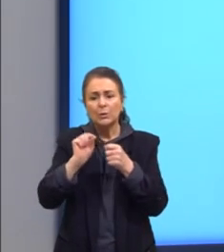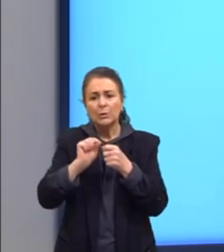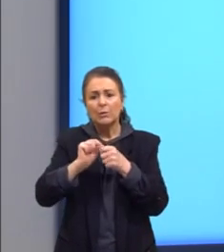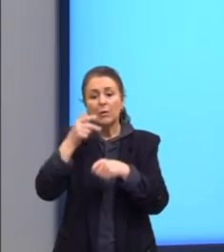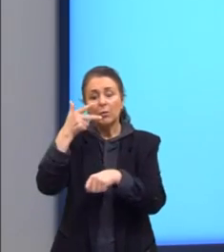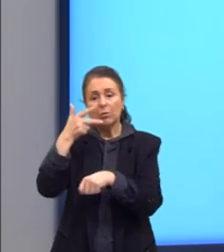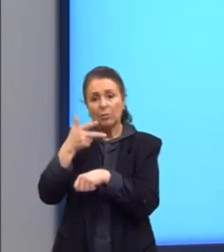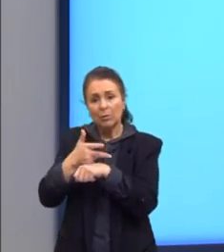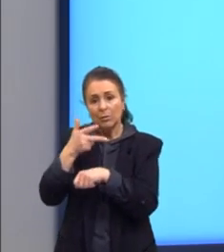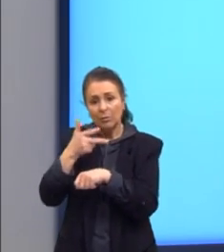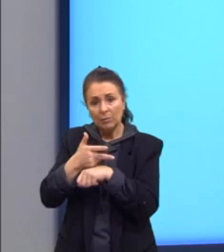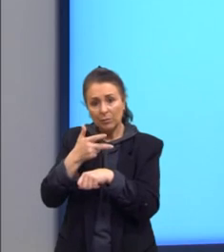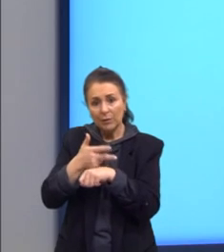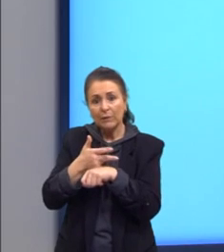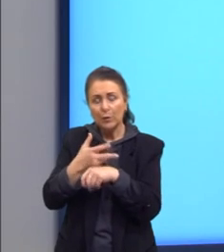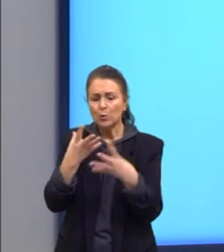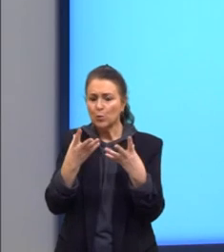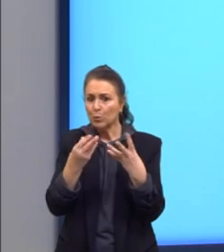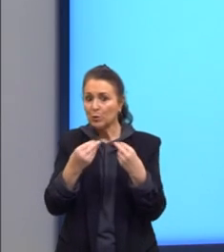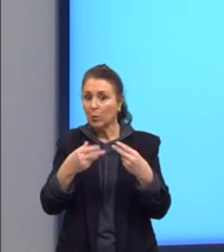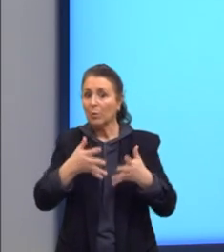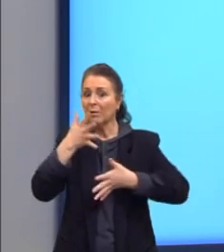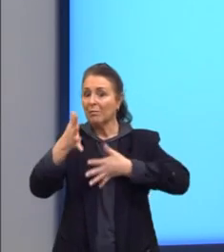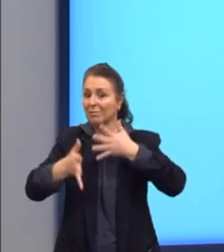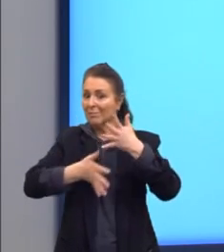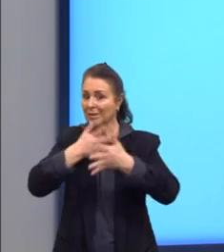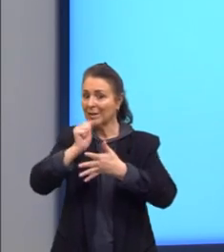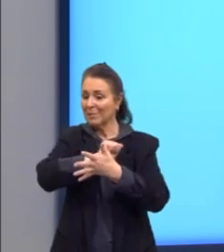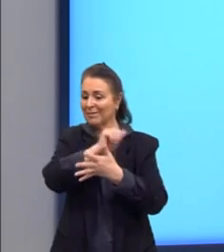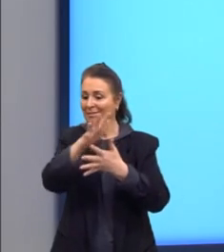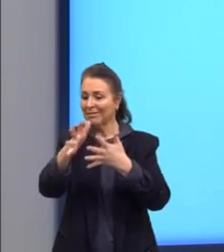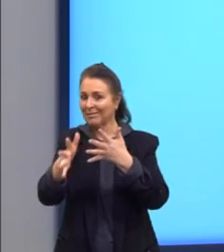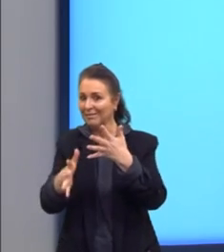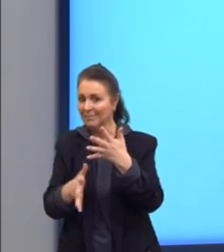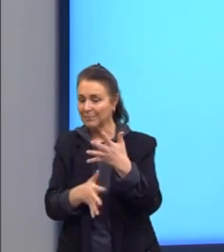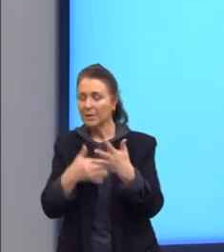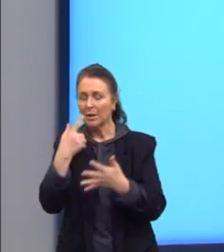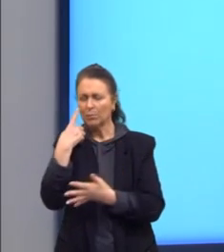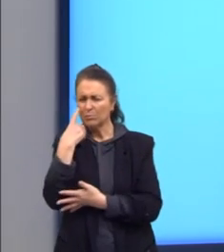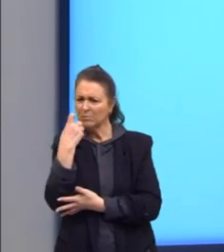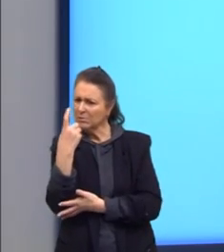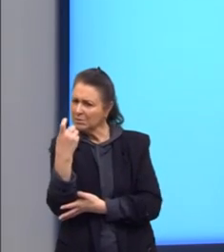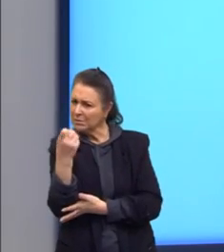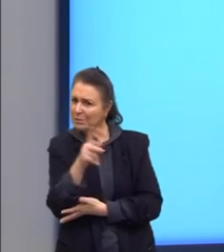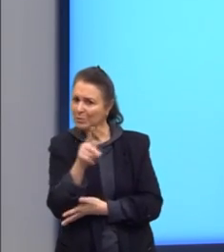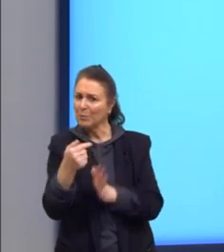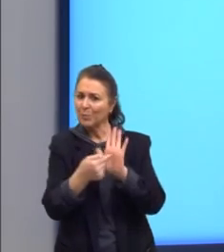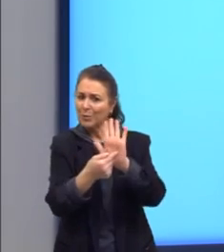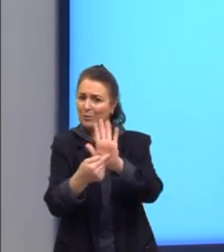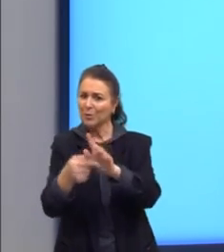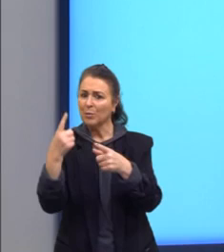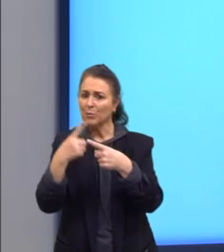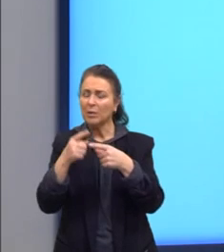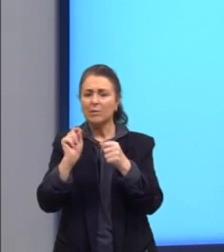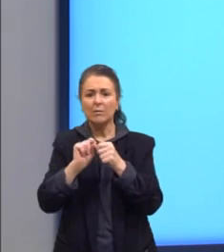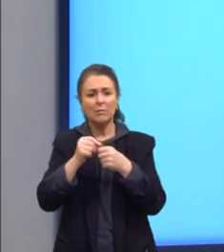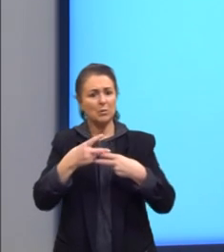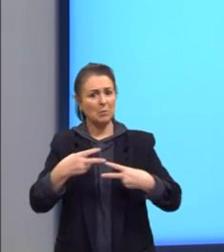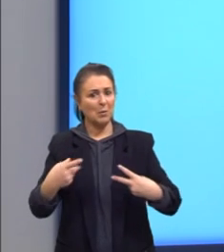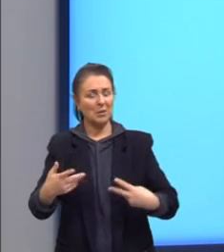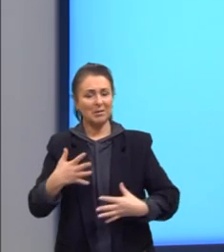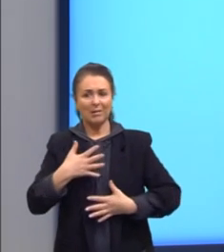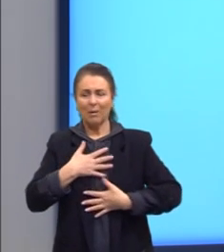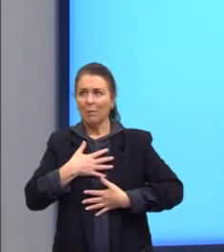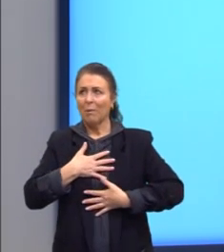bastante coisa sobre libras. E eu achei interessantíssimo trazer ele, porque ele faz uma coisa que, para mim, é